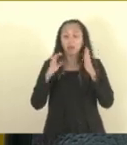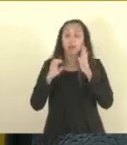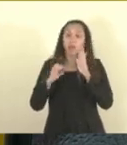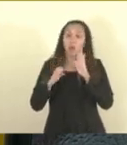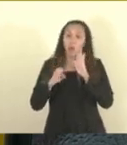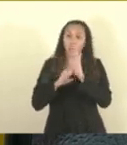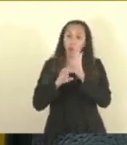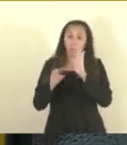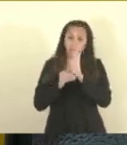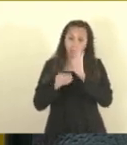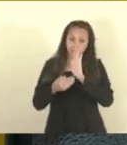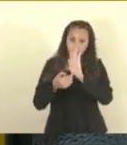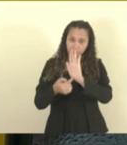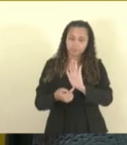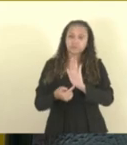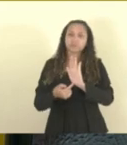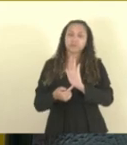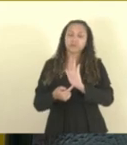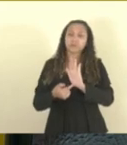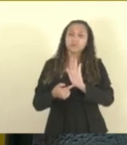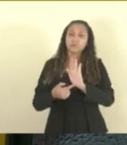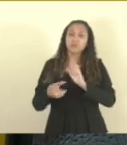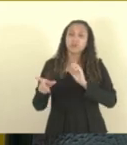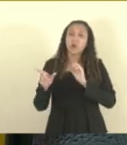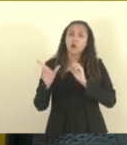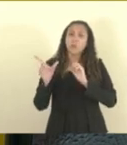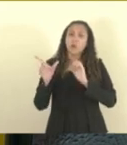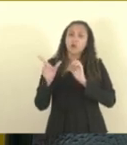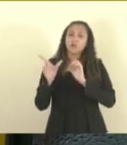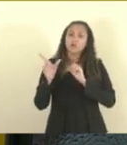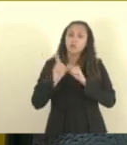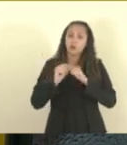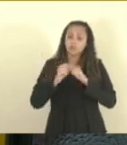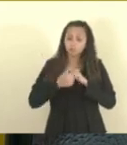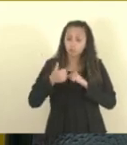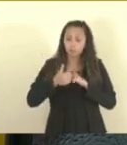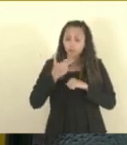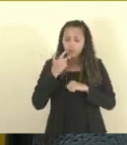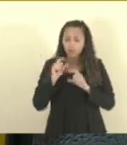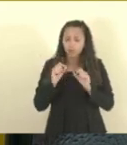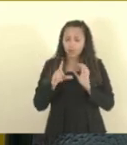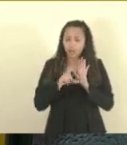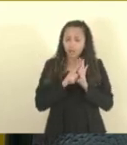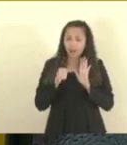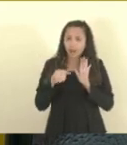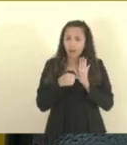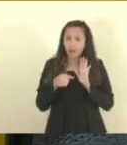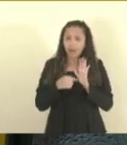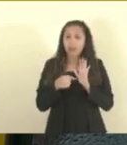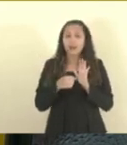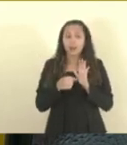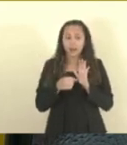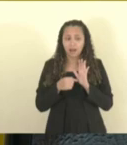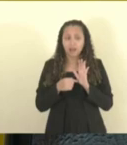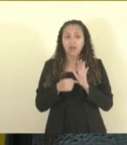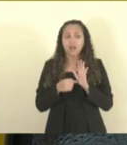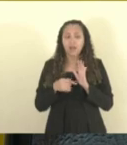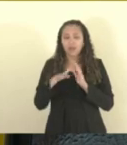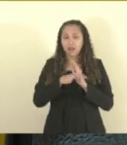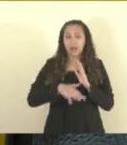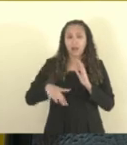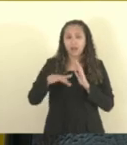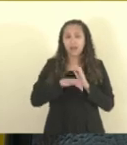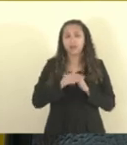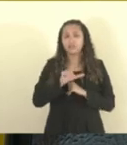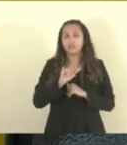vista, que o texto do artigo 1º fala o seguinte, essa lei complementar disciplina o exercício da atividade própria da área de licitação